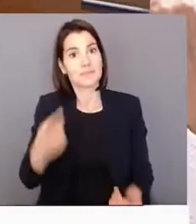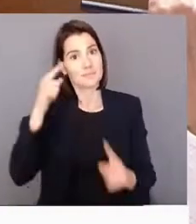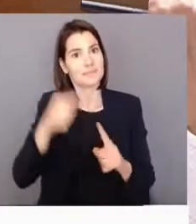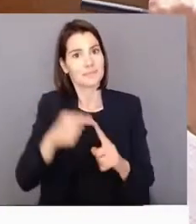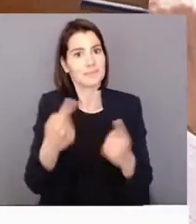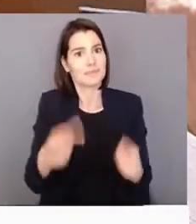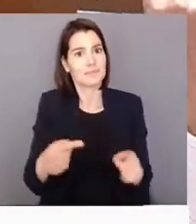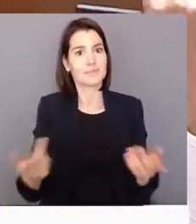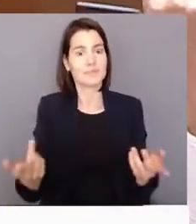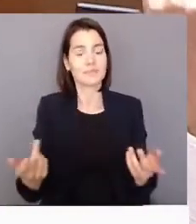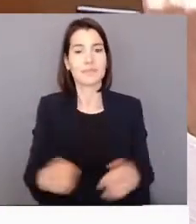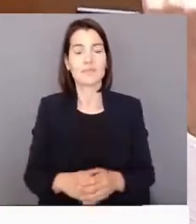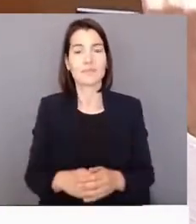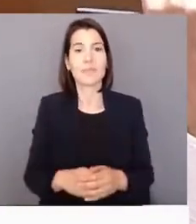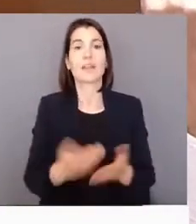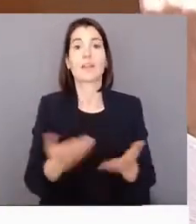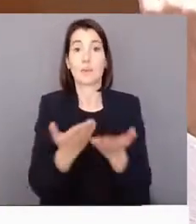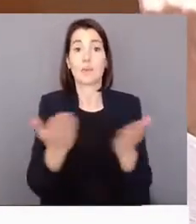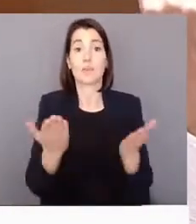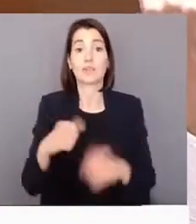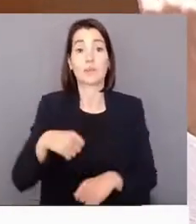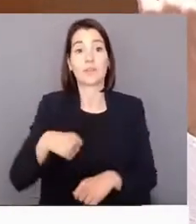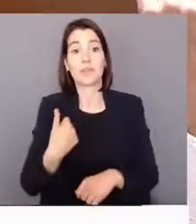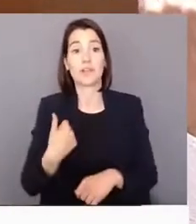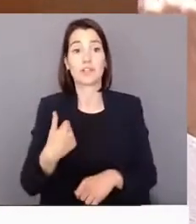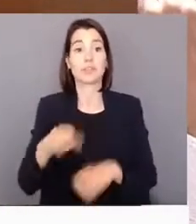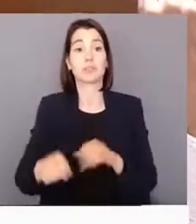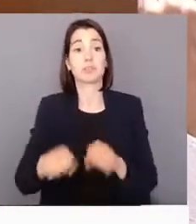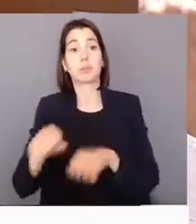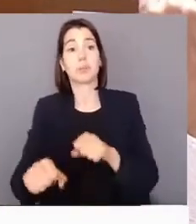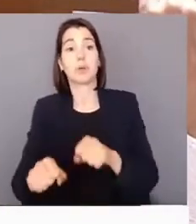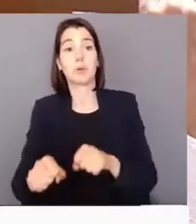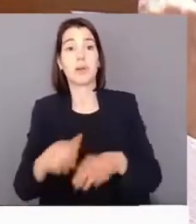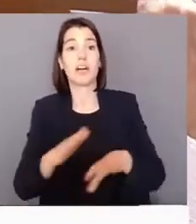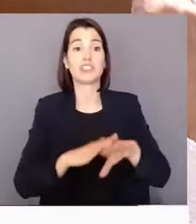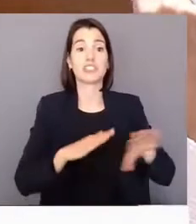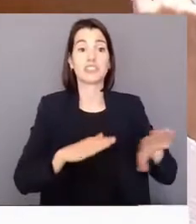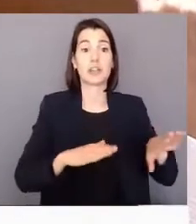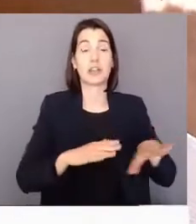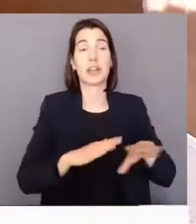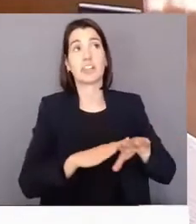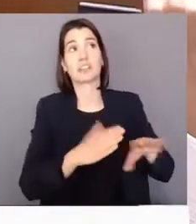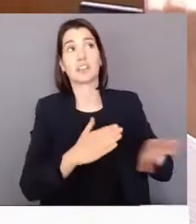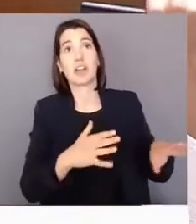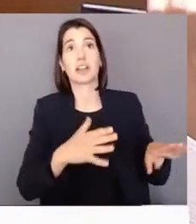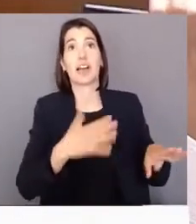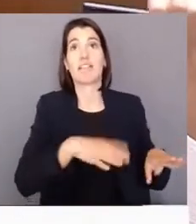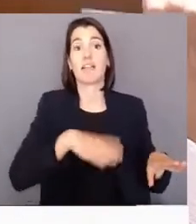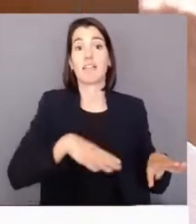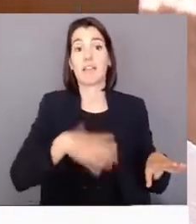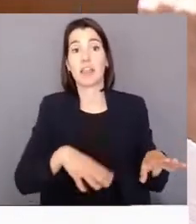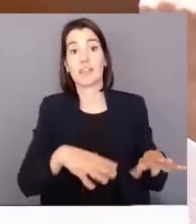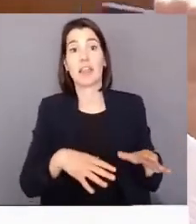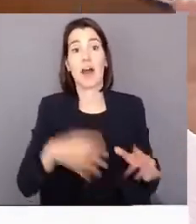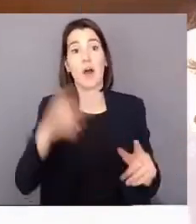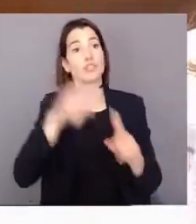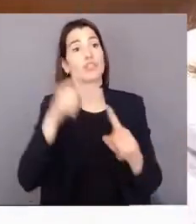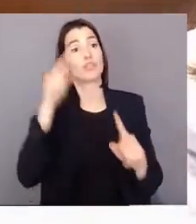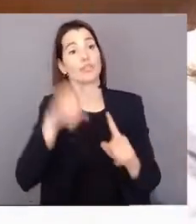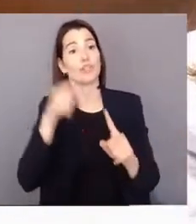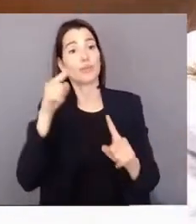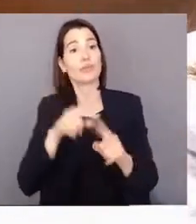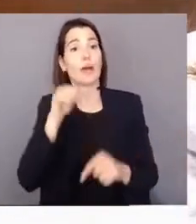quer dizer, os ditos verdes foram se apropriando, partidos de mais à esquerda, de mais à esquerda e tal, vêm com essa agenda, que tinha por trás sempre uma agenda